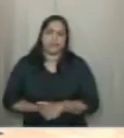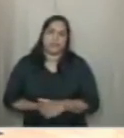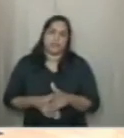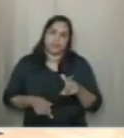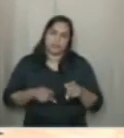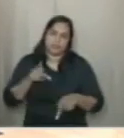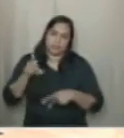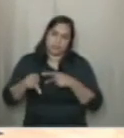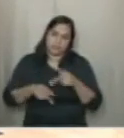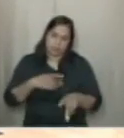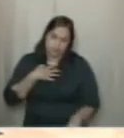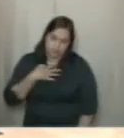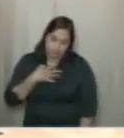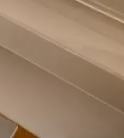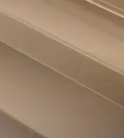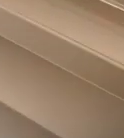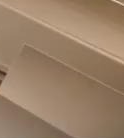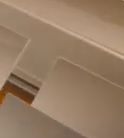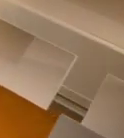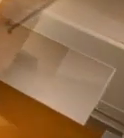povo se sente dentro dos mercados.